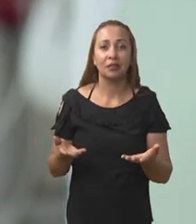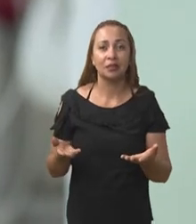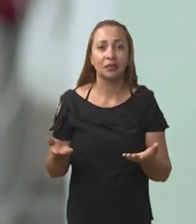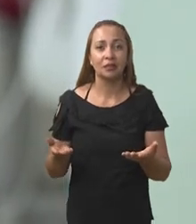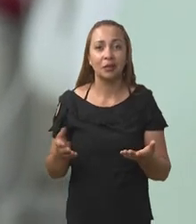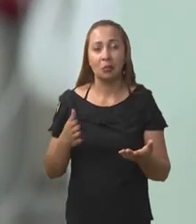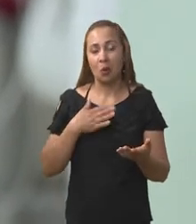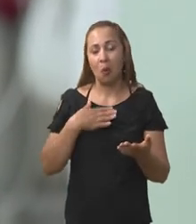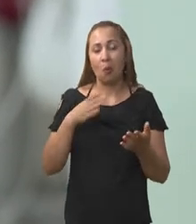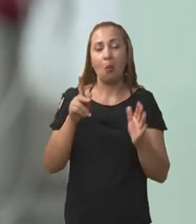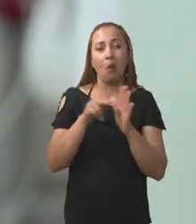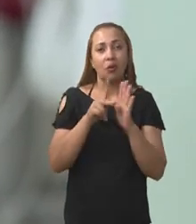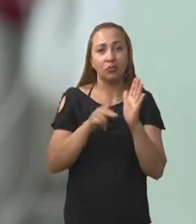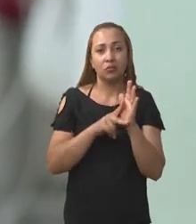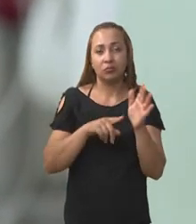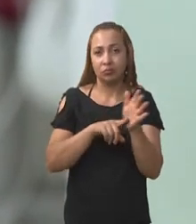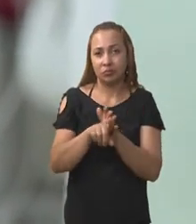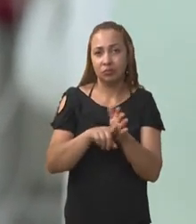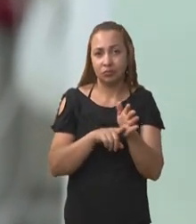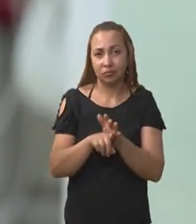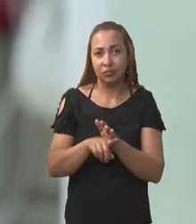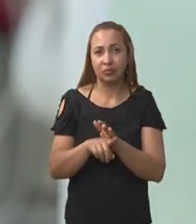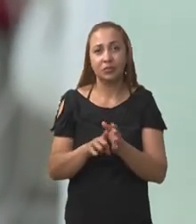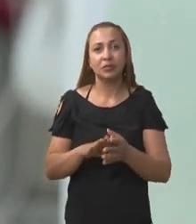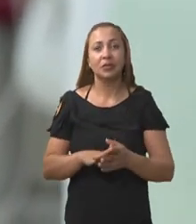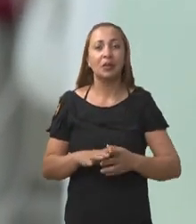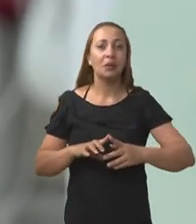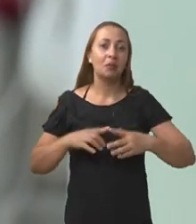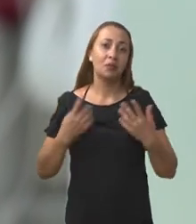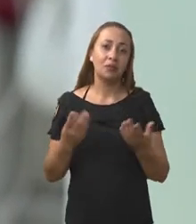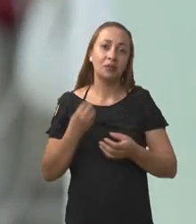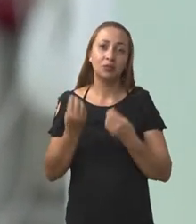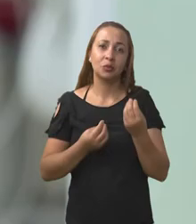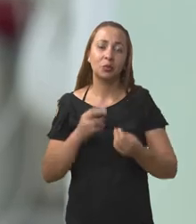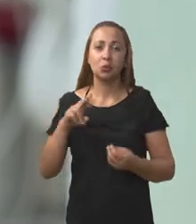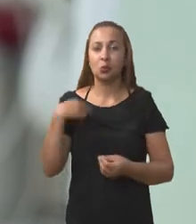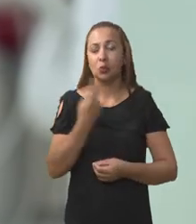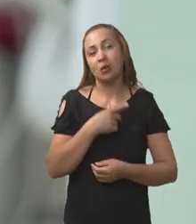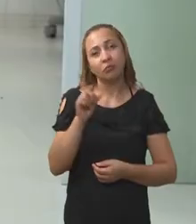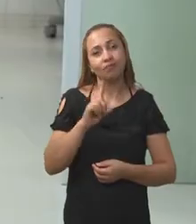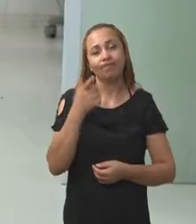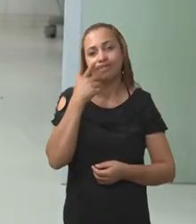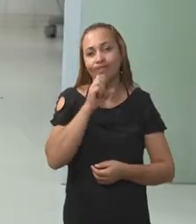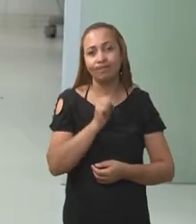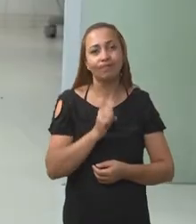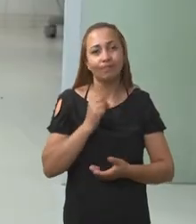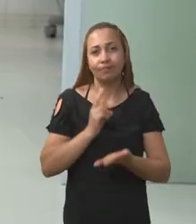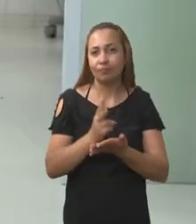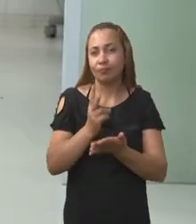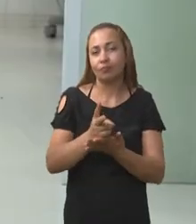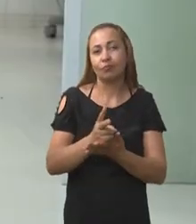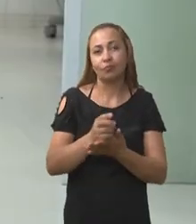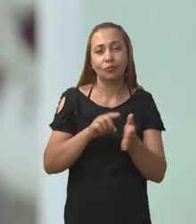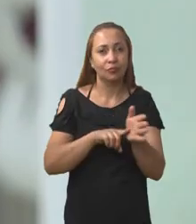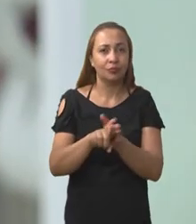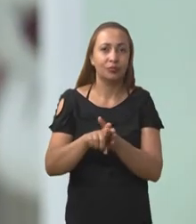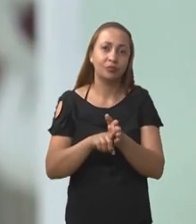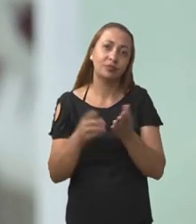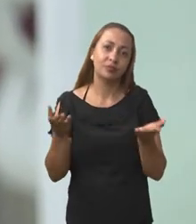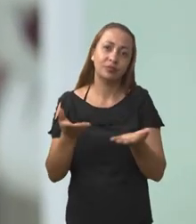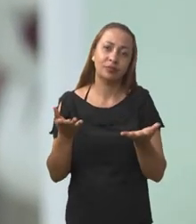meu projeto de pesquisa do Bibic. Só que, como a gente não conseguiu dar continuidade à pesquisa,